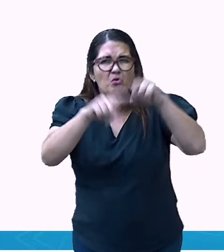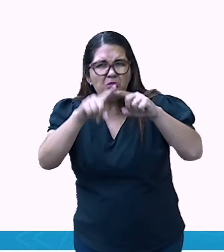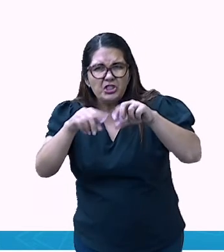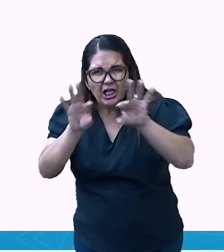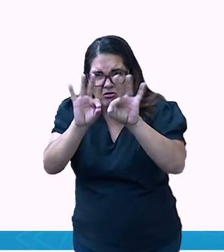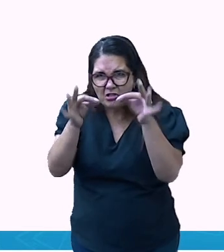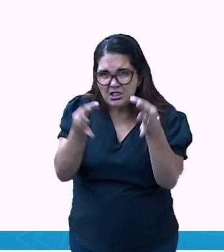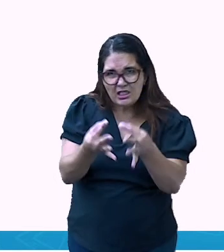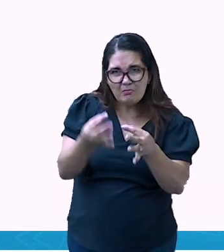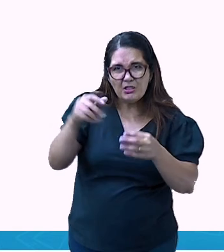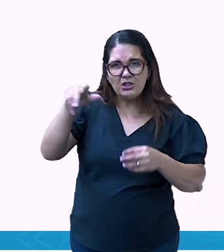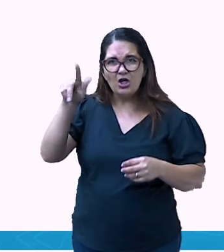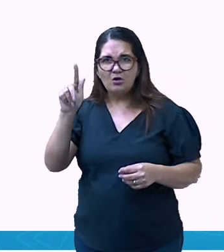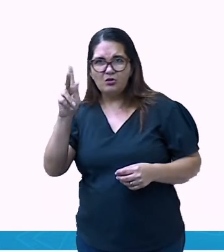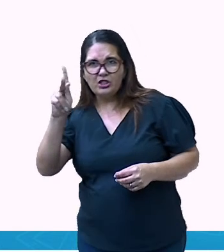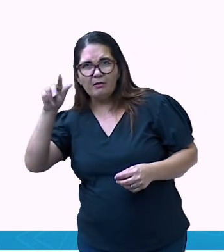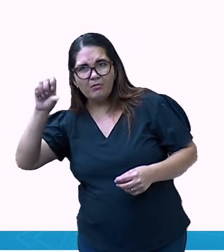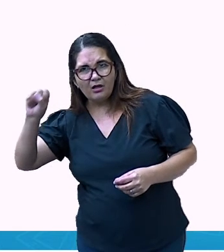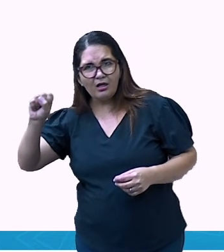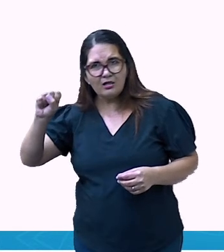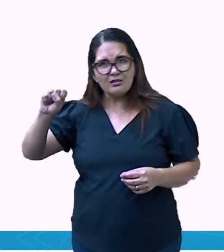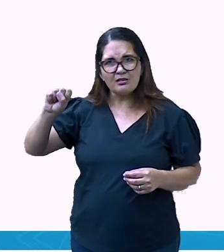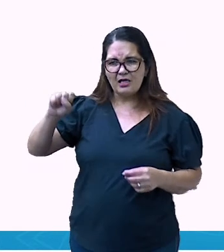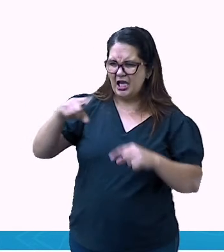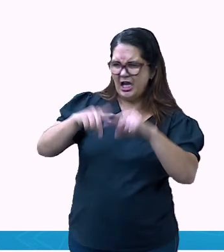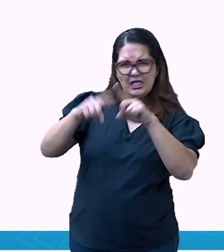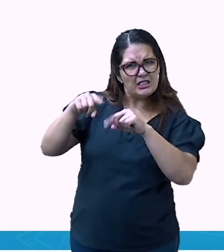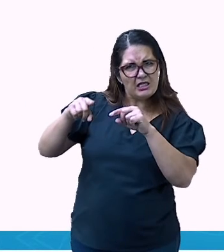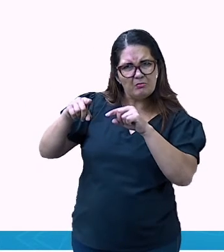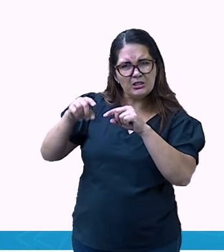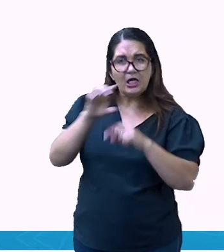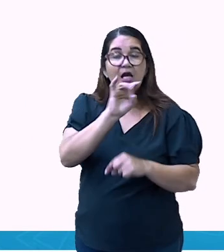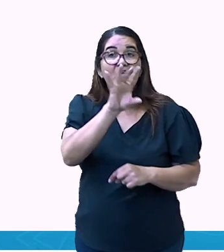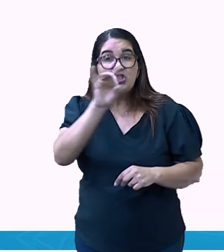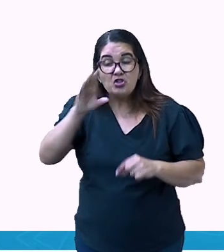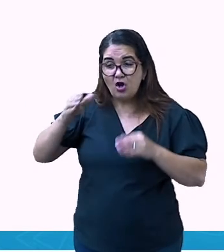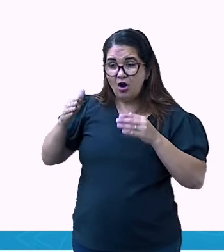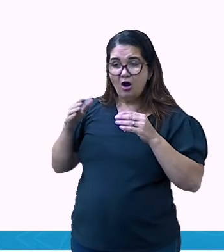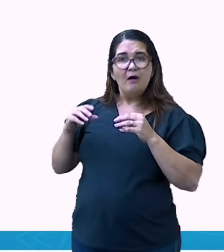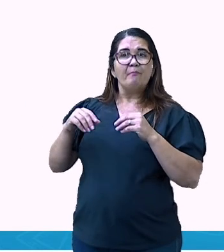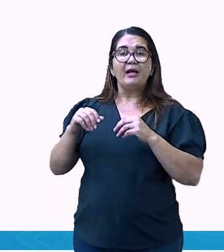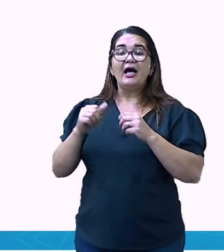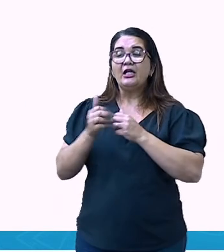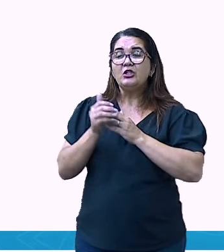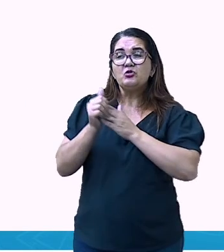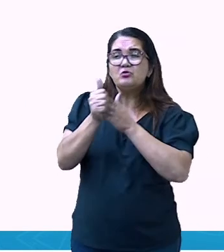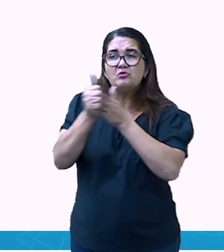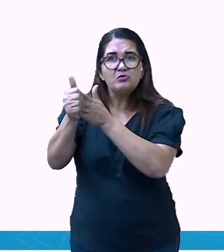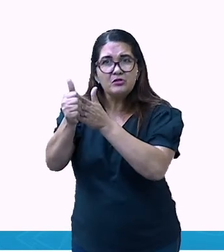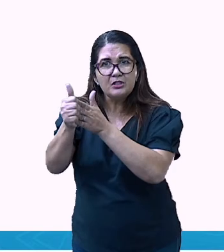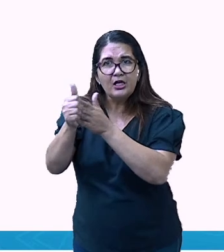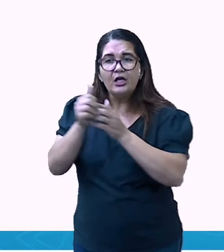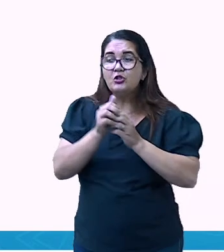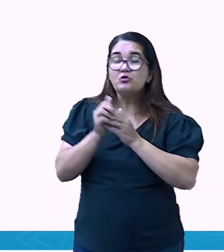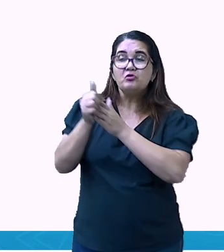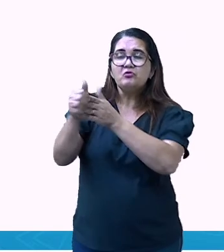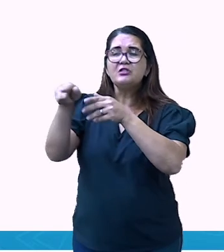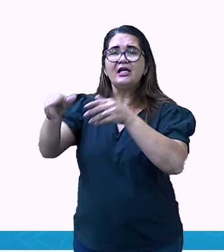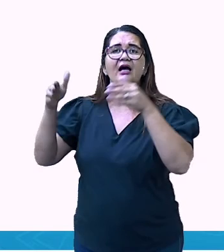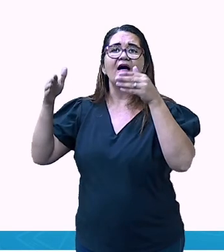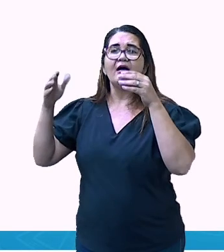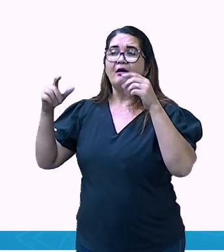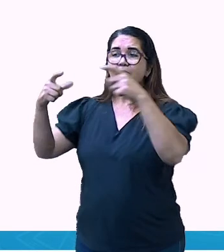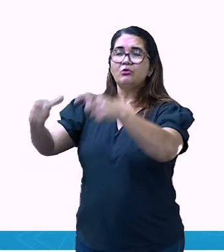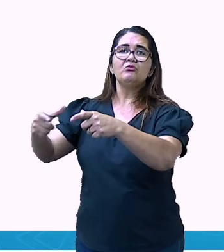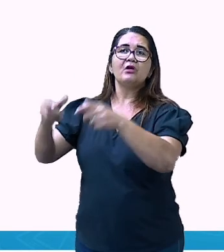para só definir uma rota. Não. Ele serve como instrumento de trabalho para várias pessoas. Ele